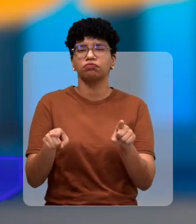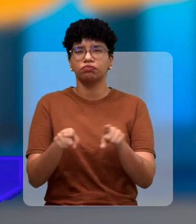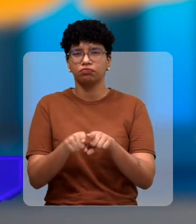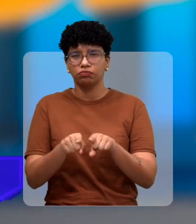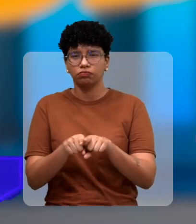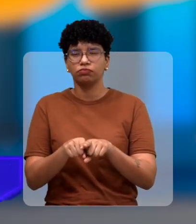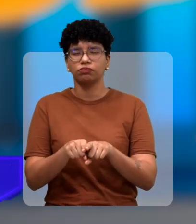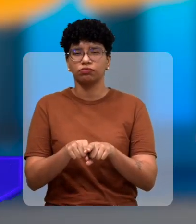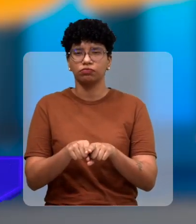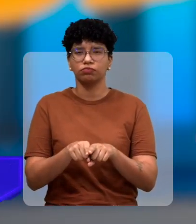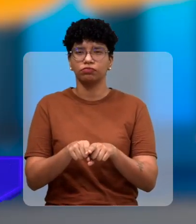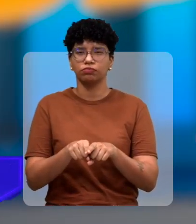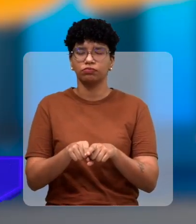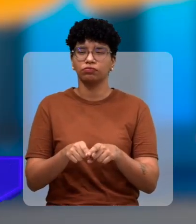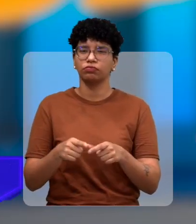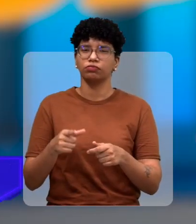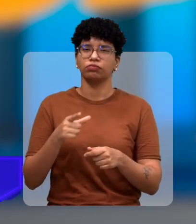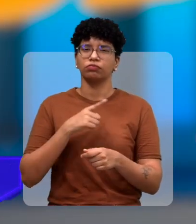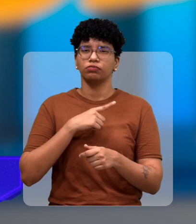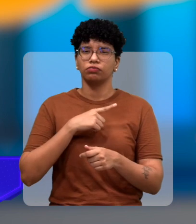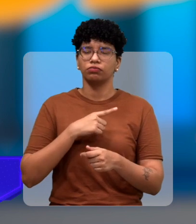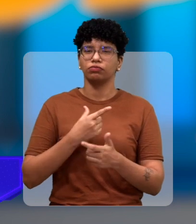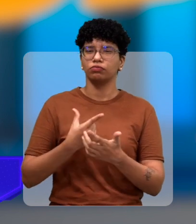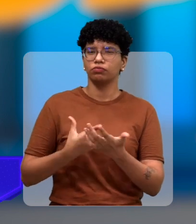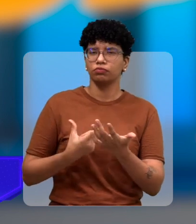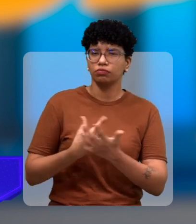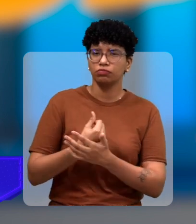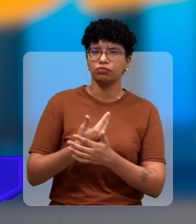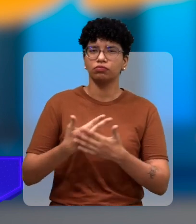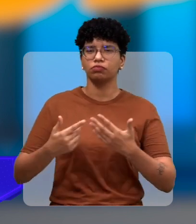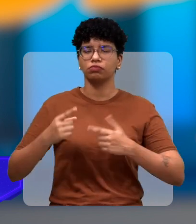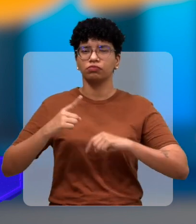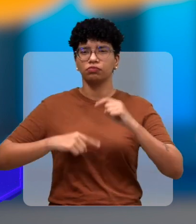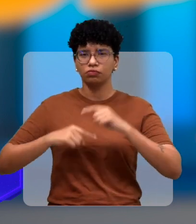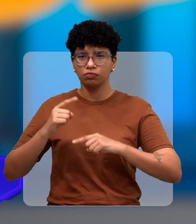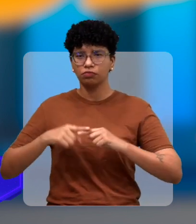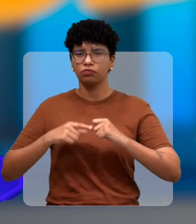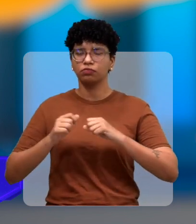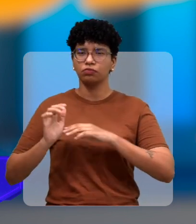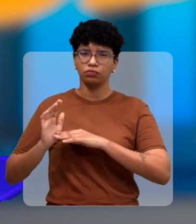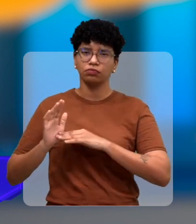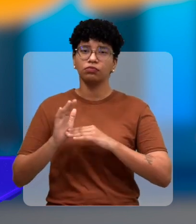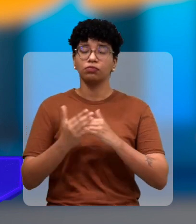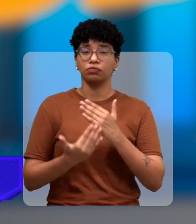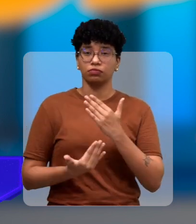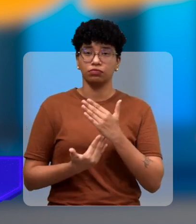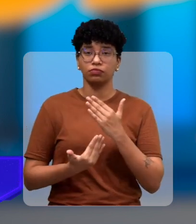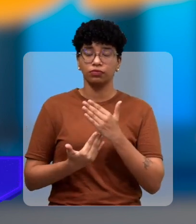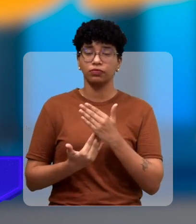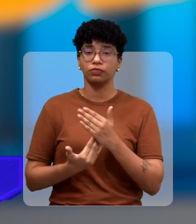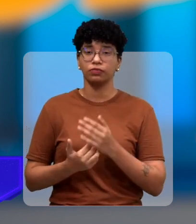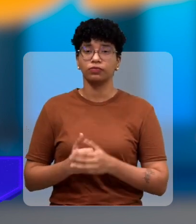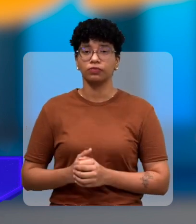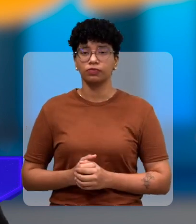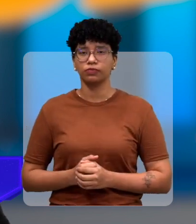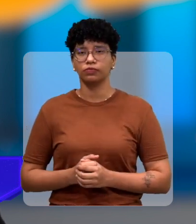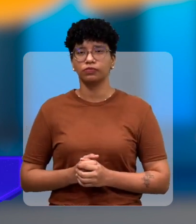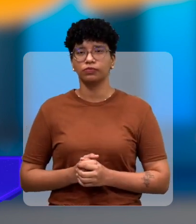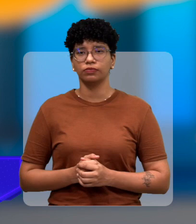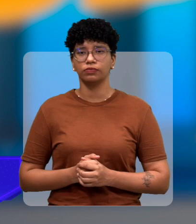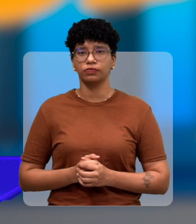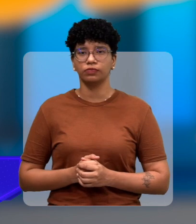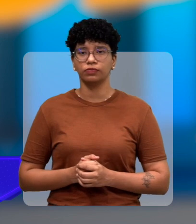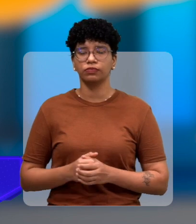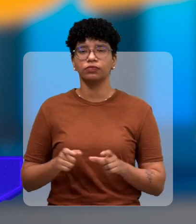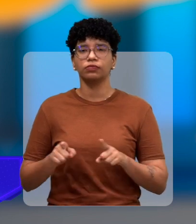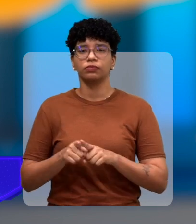ajudando também doando a sua nota de compra feita lá nos comércios lá de Timor doando para as pessoas